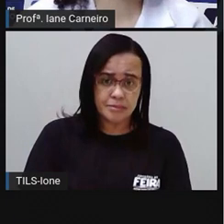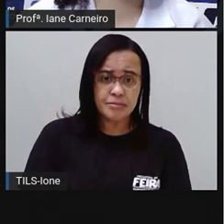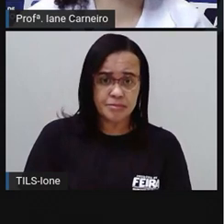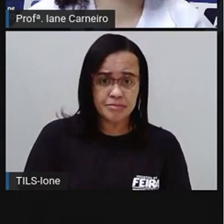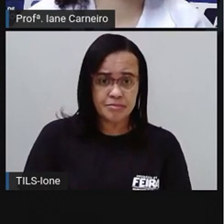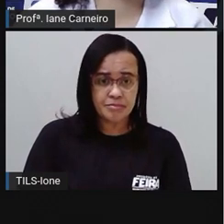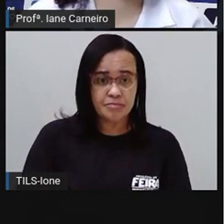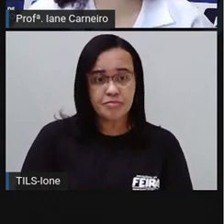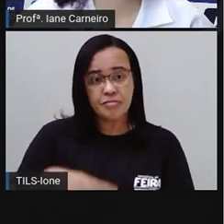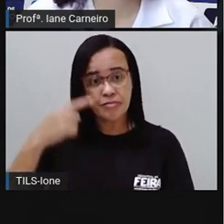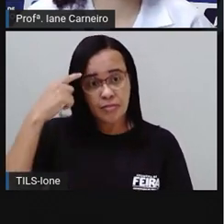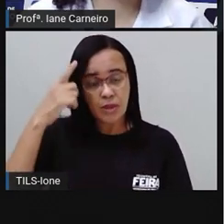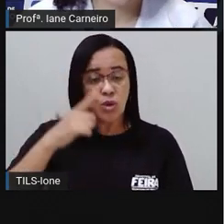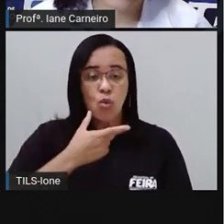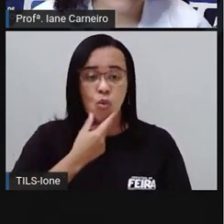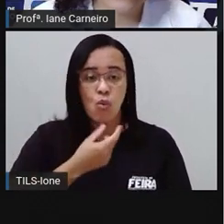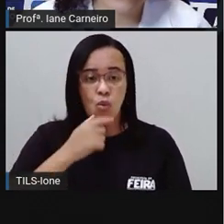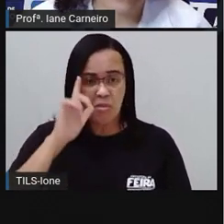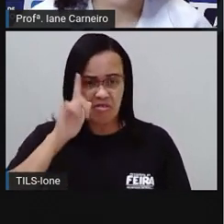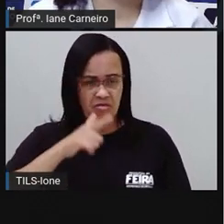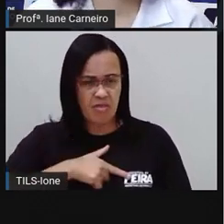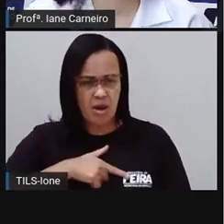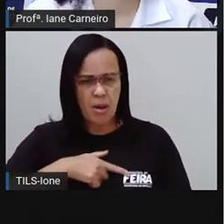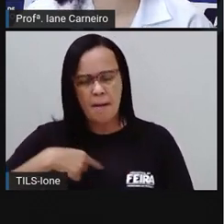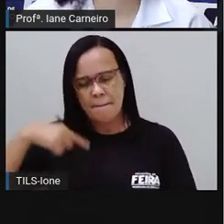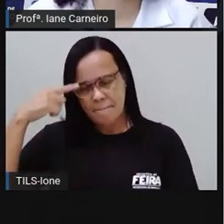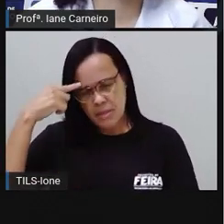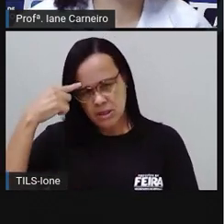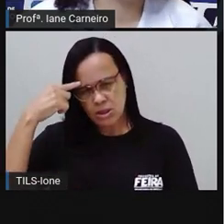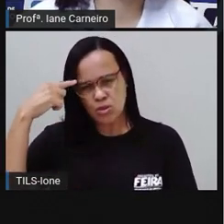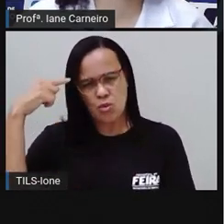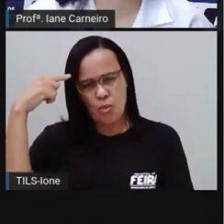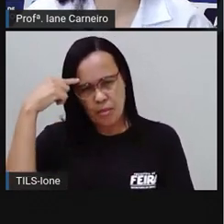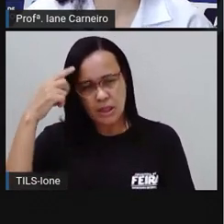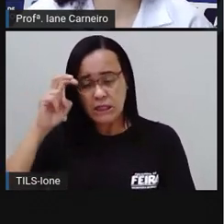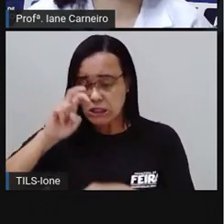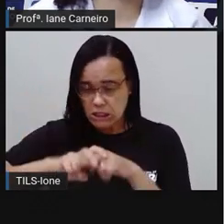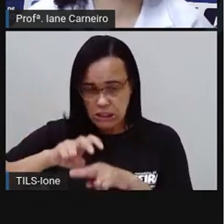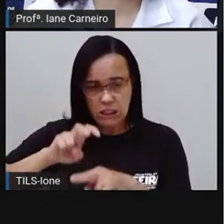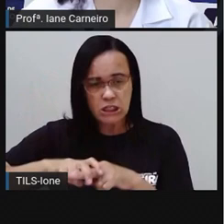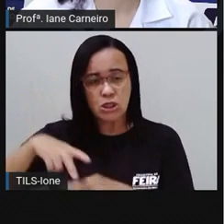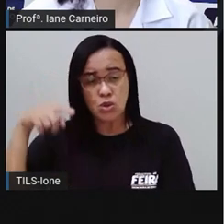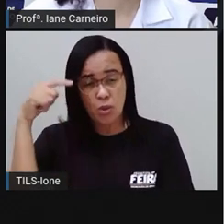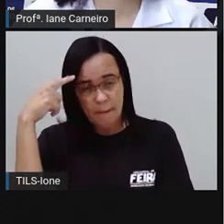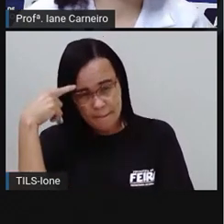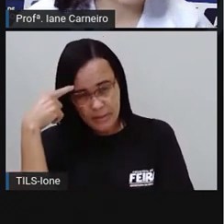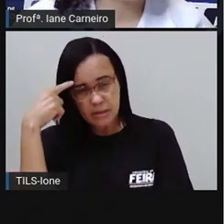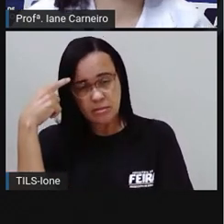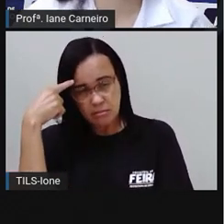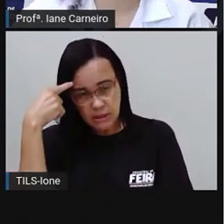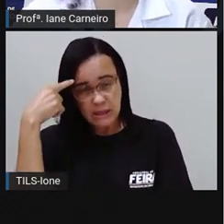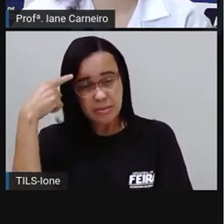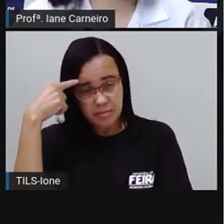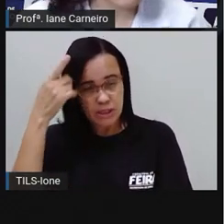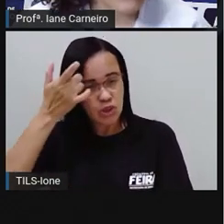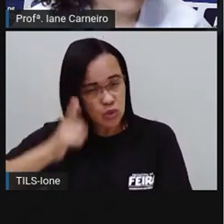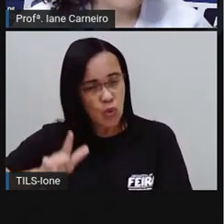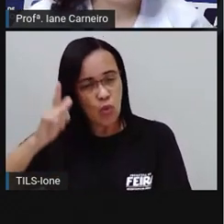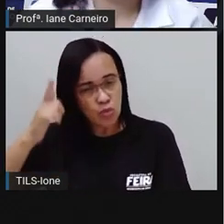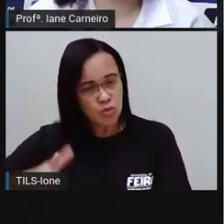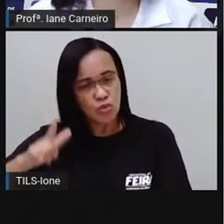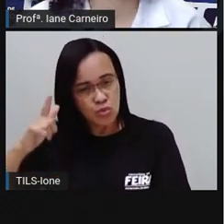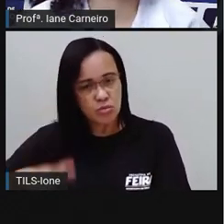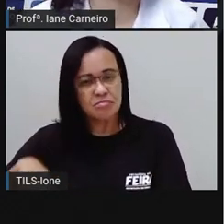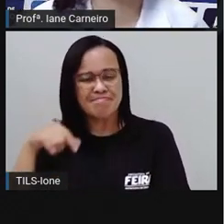O Duende agachou-se para pensar, enrugou o rosto e franziu a testa. Pensa, pensa, pensa, pensa.